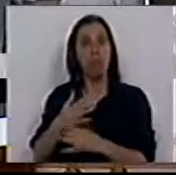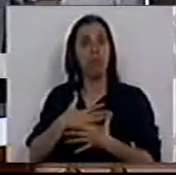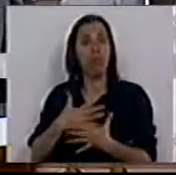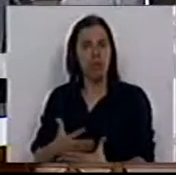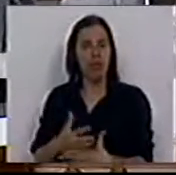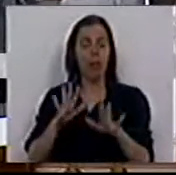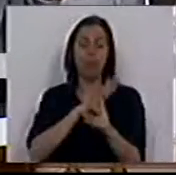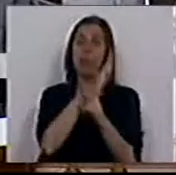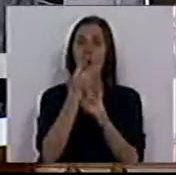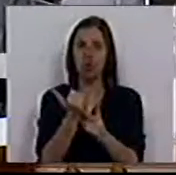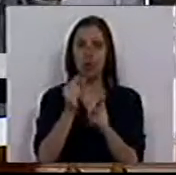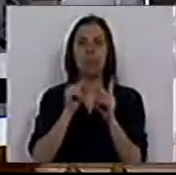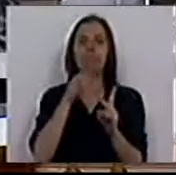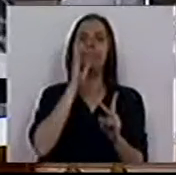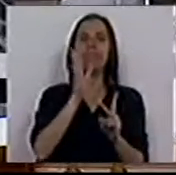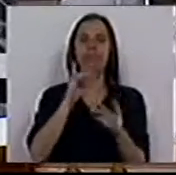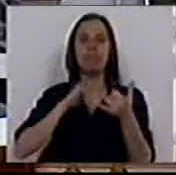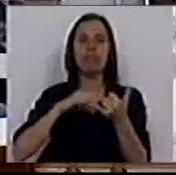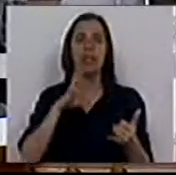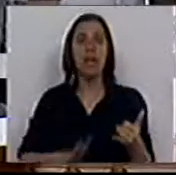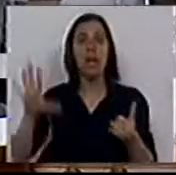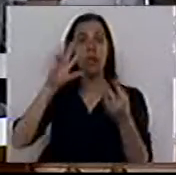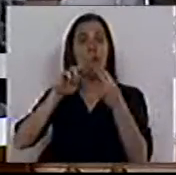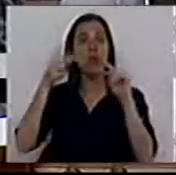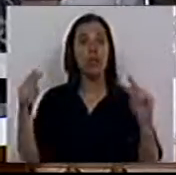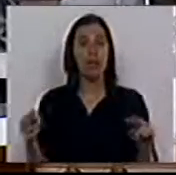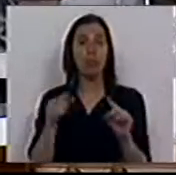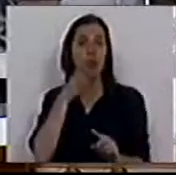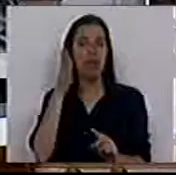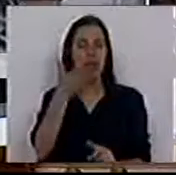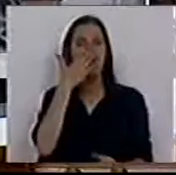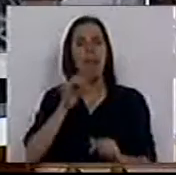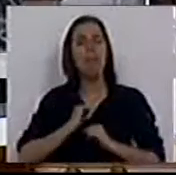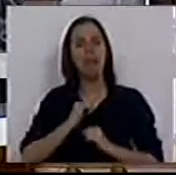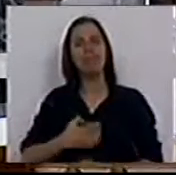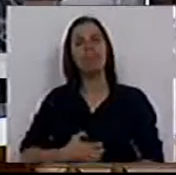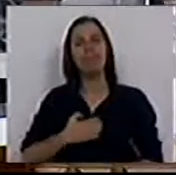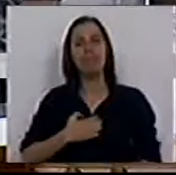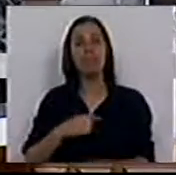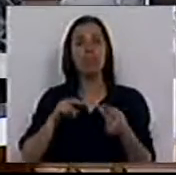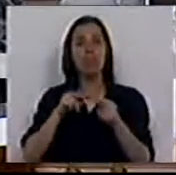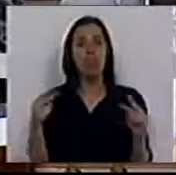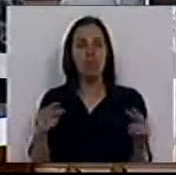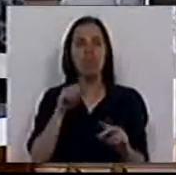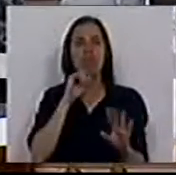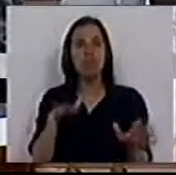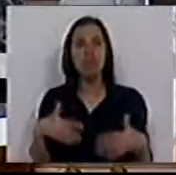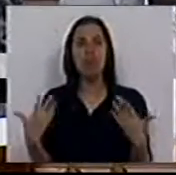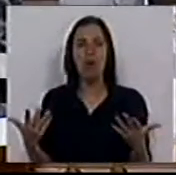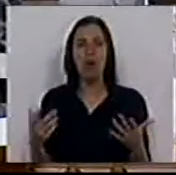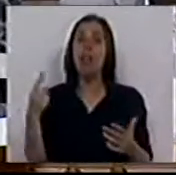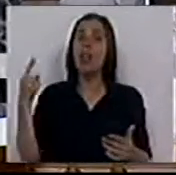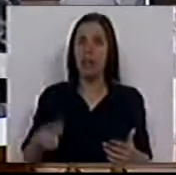profissão. Em segundo lugar, como referido pela Associação Nacional de Municípios, parece-nos que faz sentido que os municípios possam